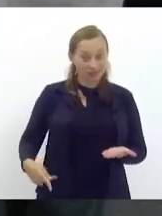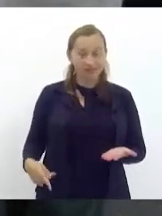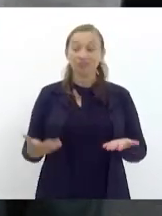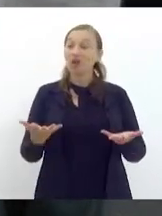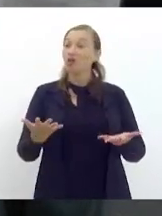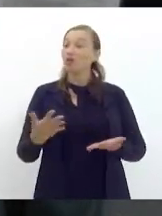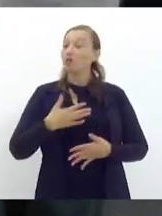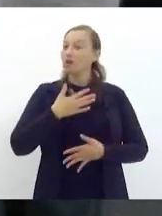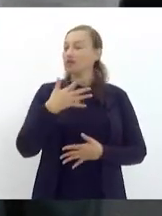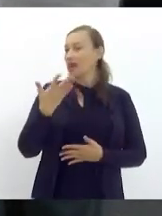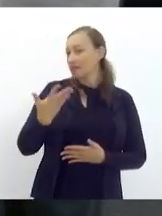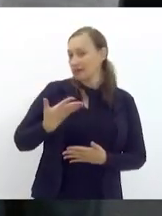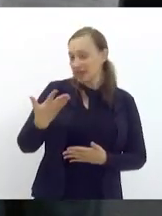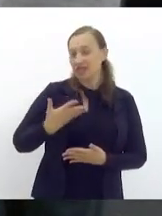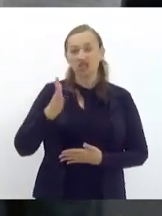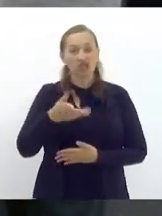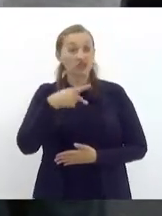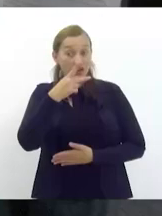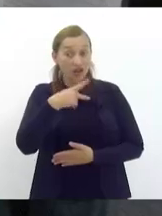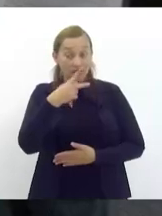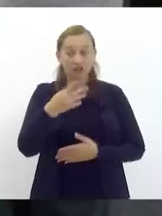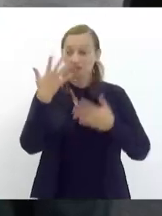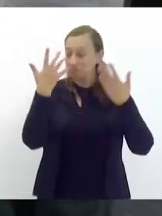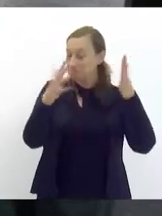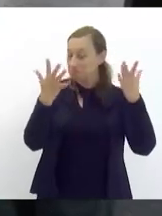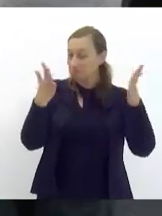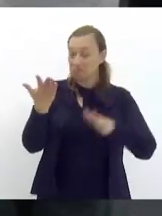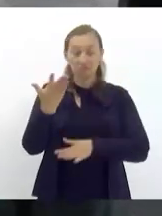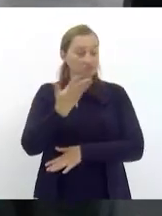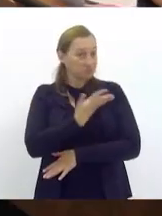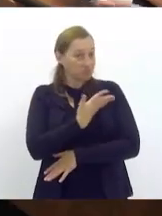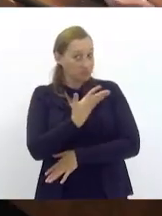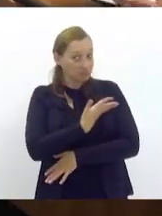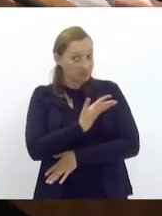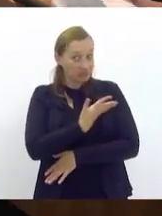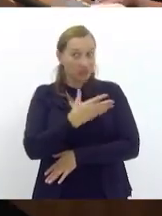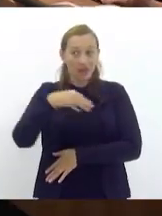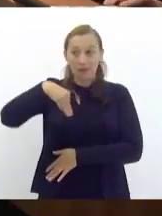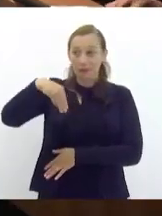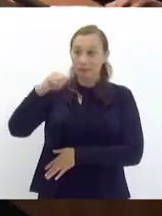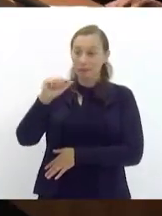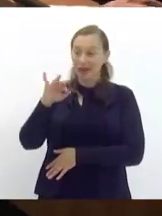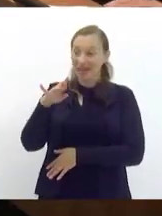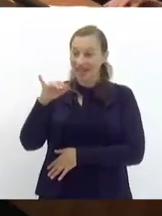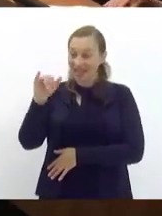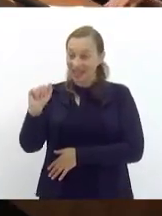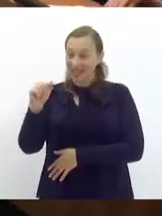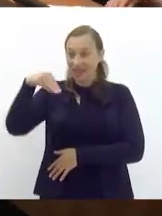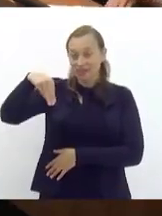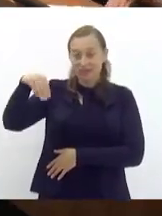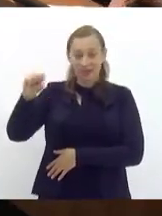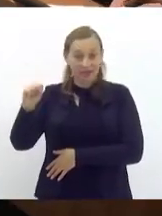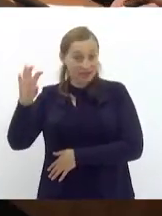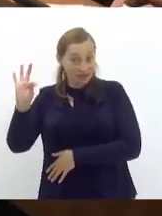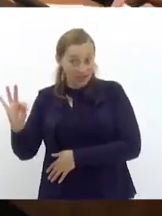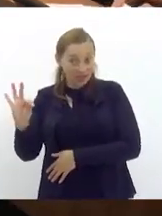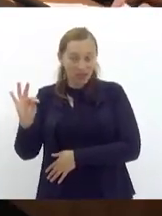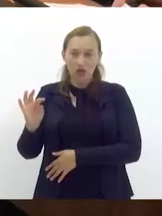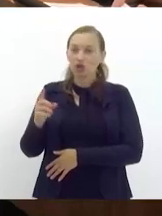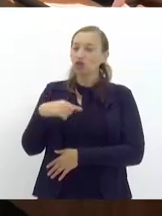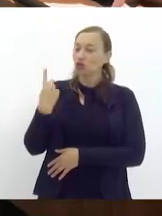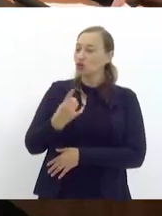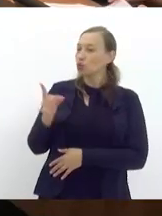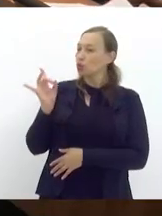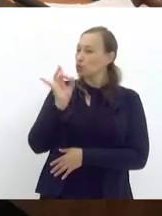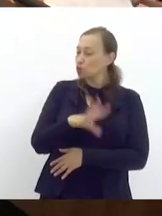colegas que me antecederam saudar minha companheira Marina do MST aliás fomos os únicos